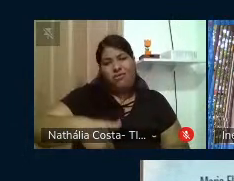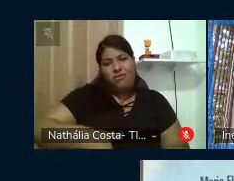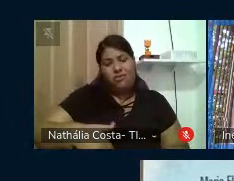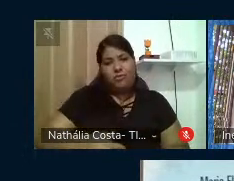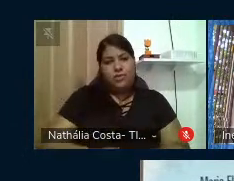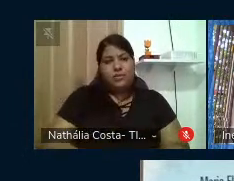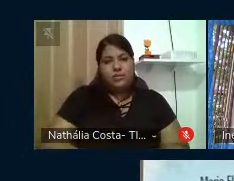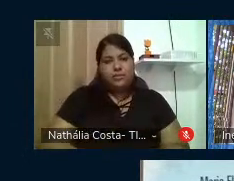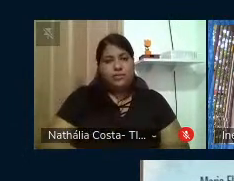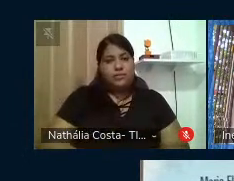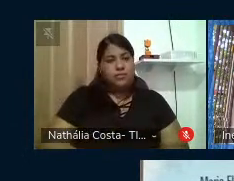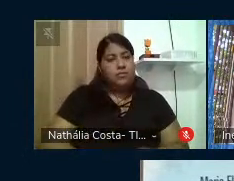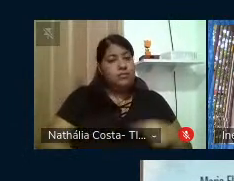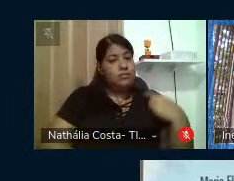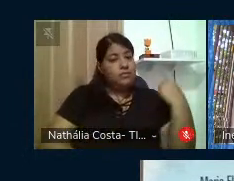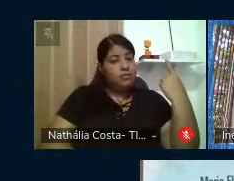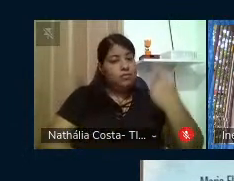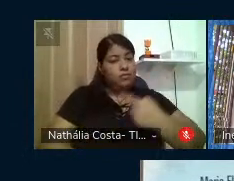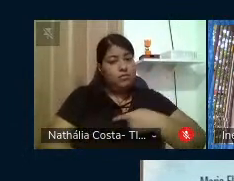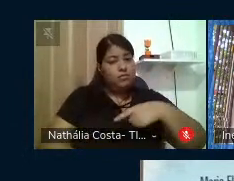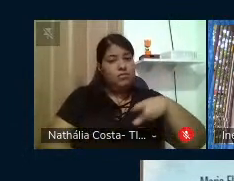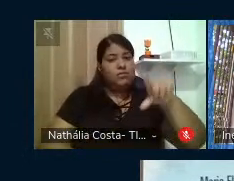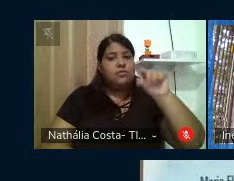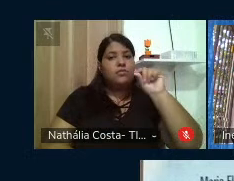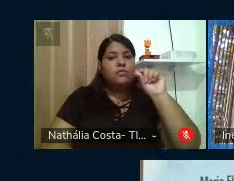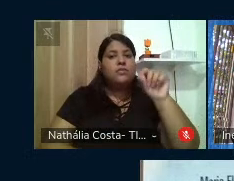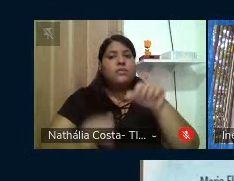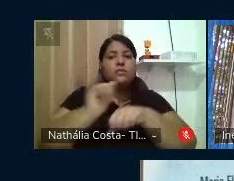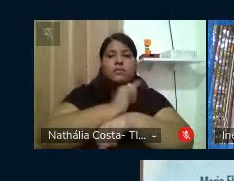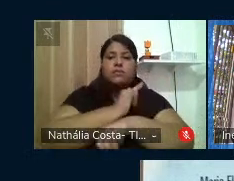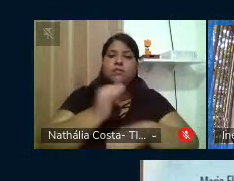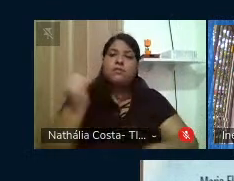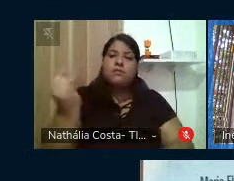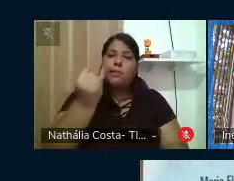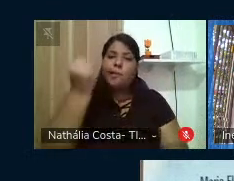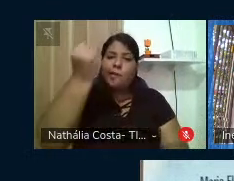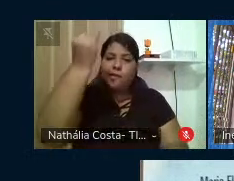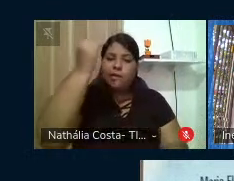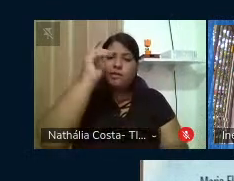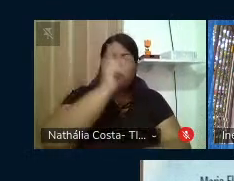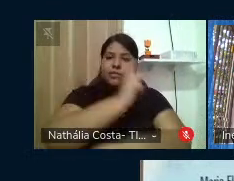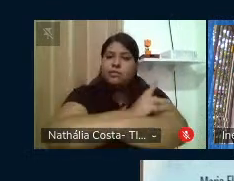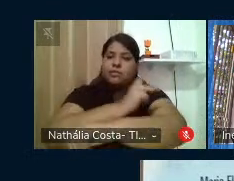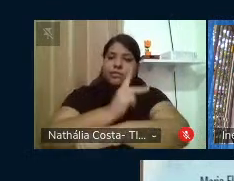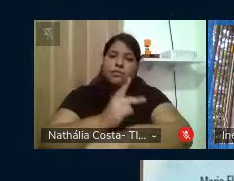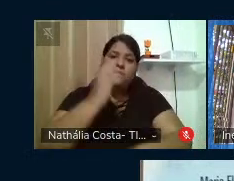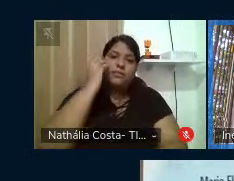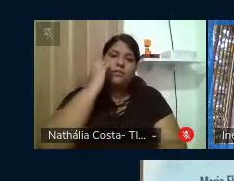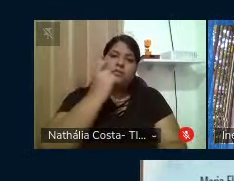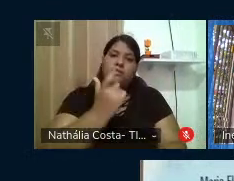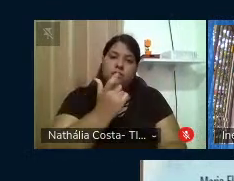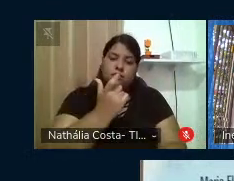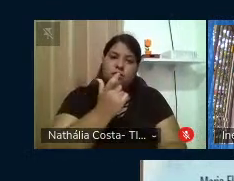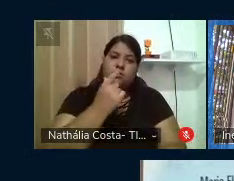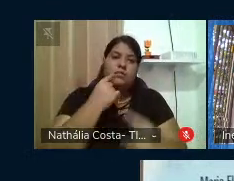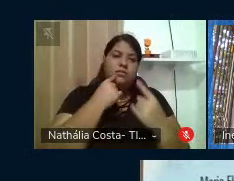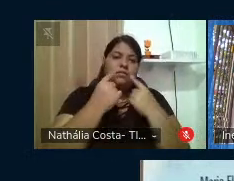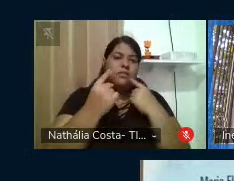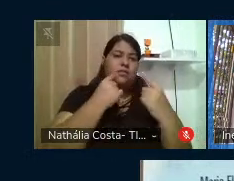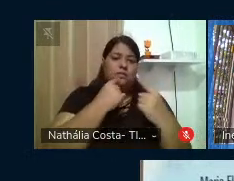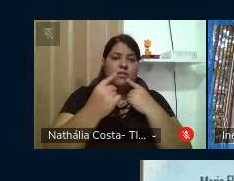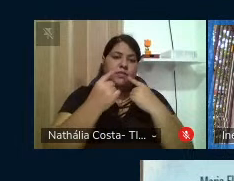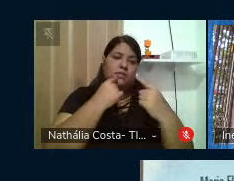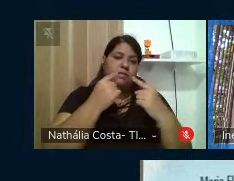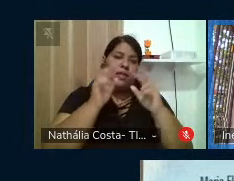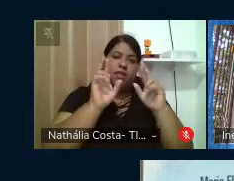escolhemos alguns elementos relevantes das pedagogias freirianas em diálogo com